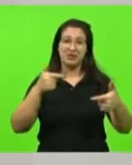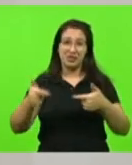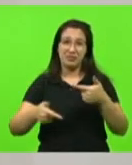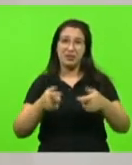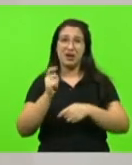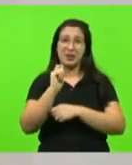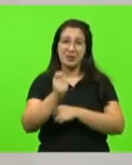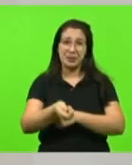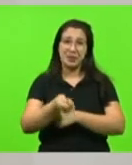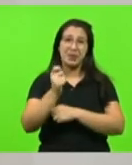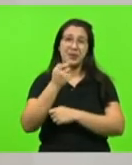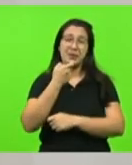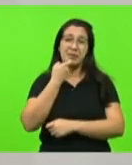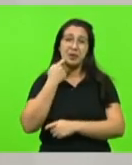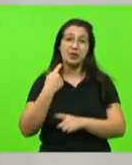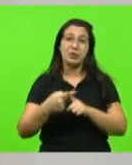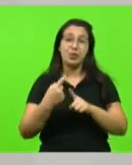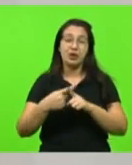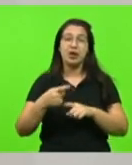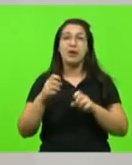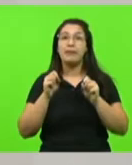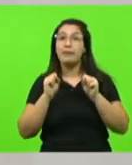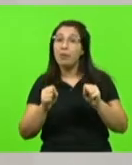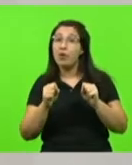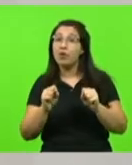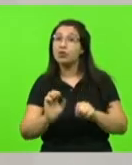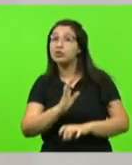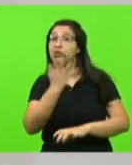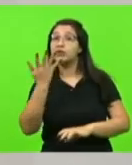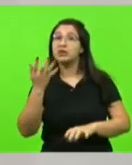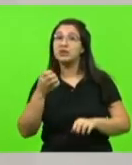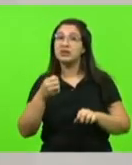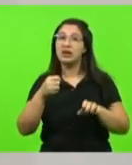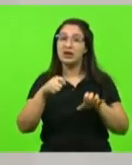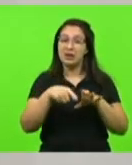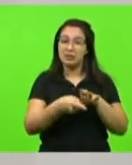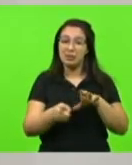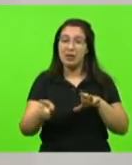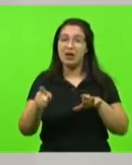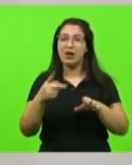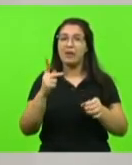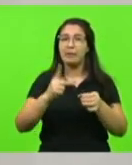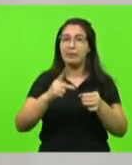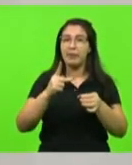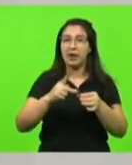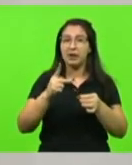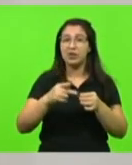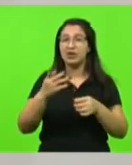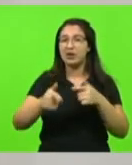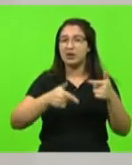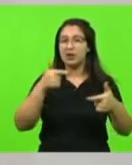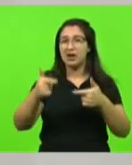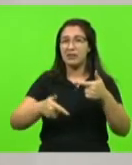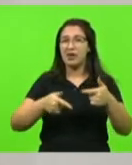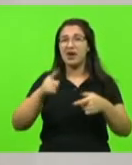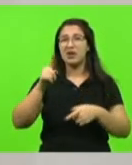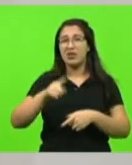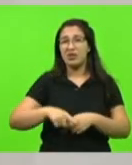um vazamento, eu volto a dizer, a atividade exploratória do petróleo, ela traz danos